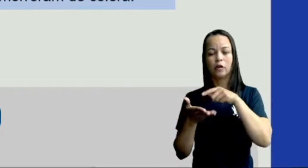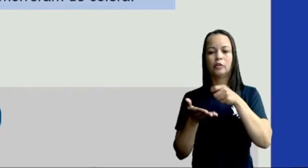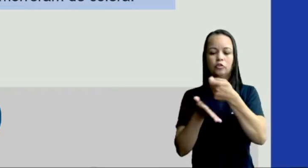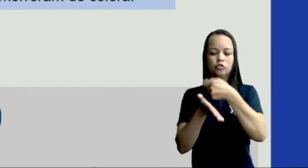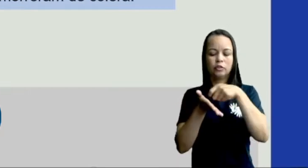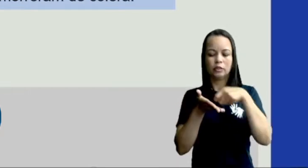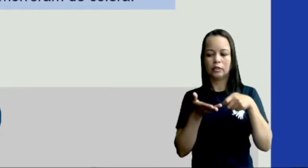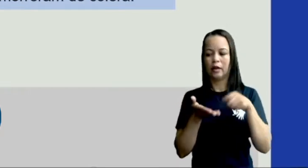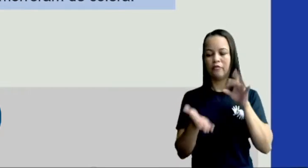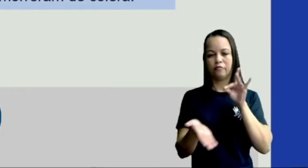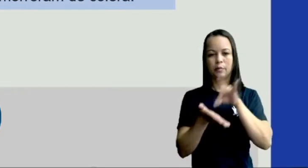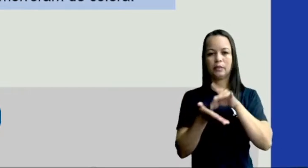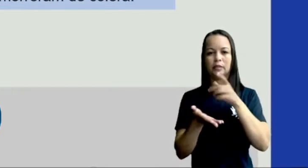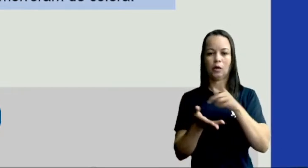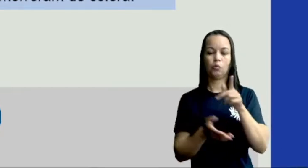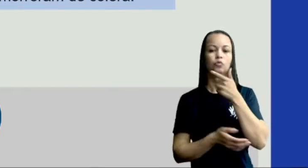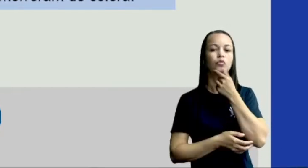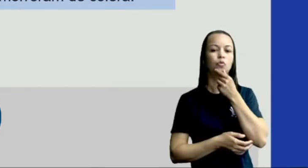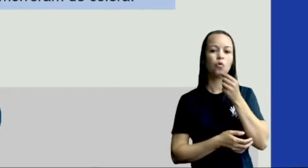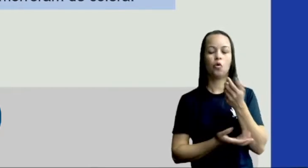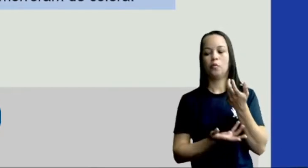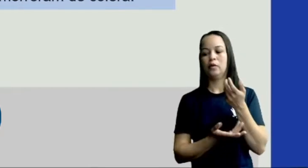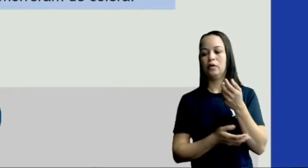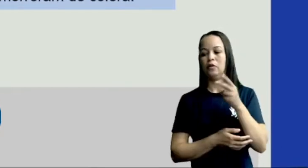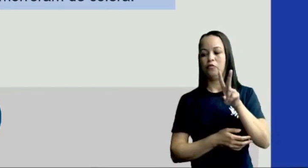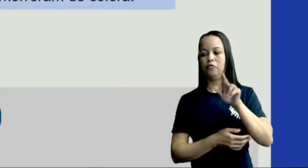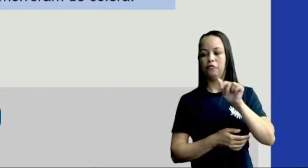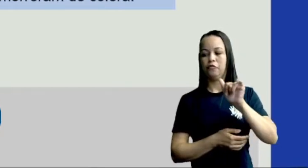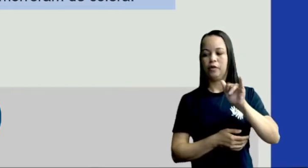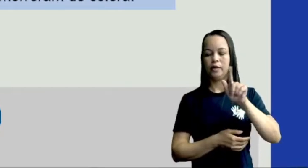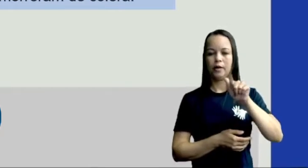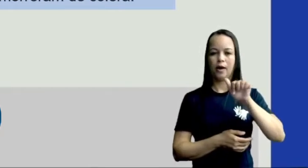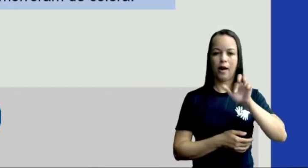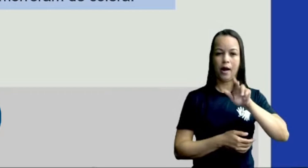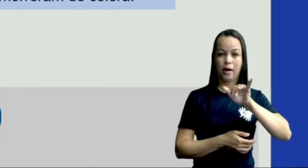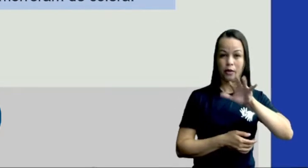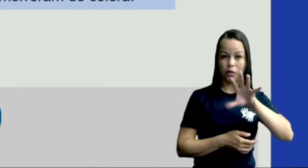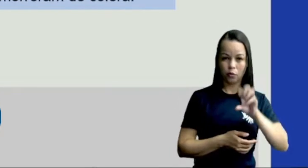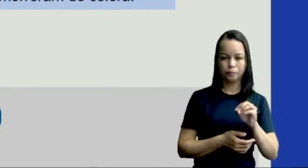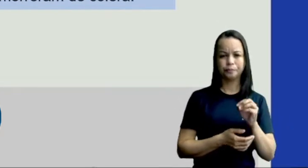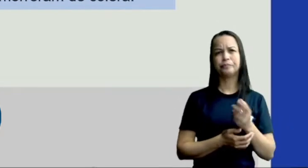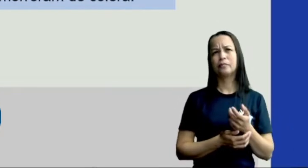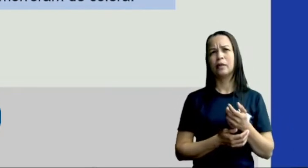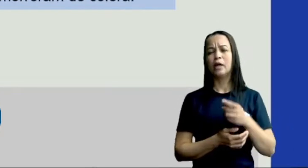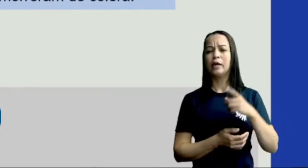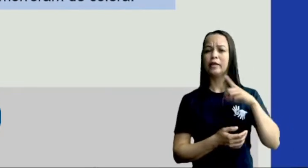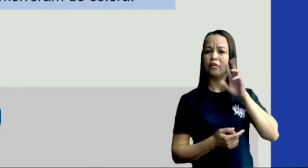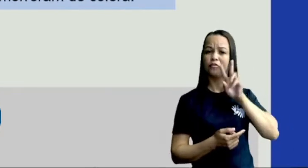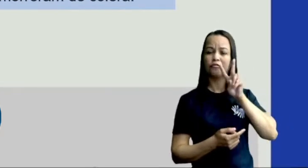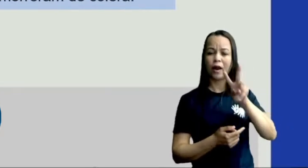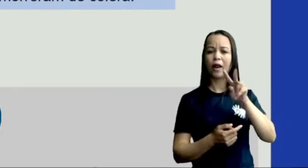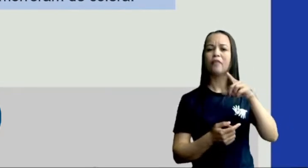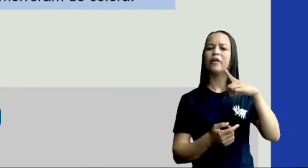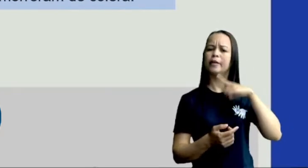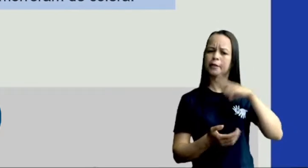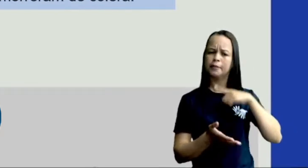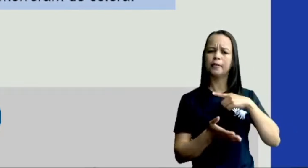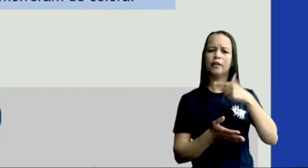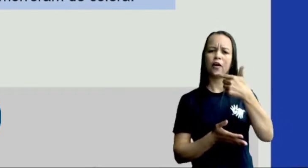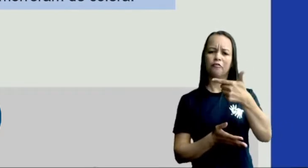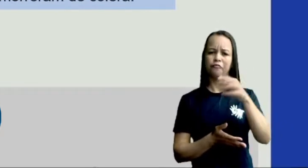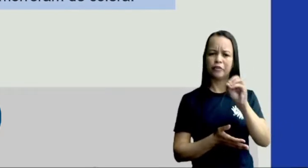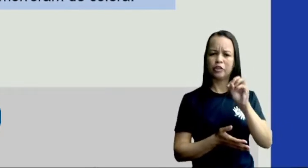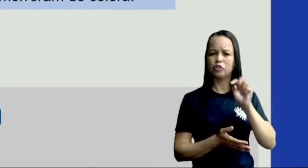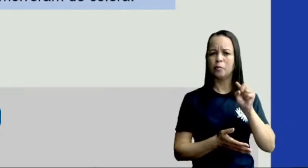pois descreve a afirmação do vigário da freguesia, que atestava ter 20 mil fiéis, que